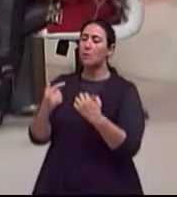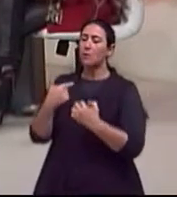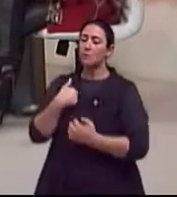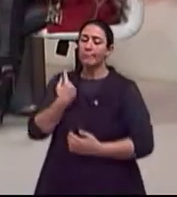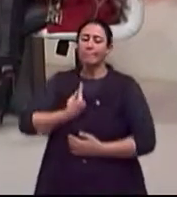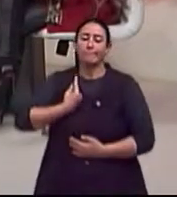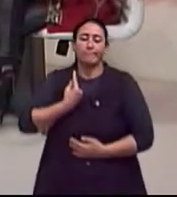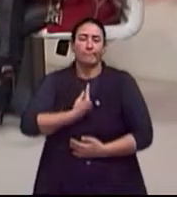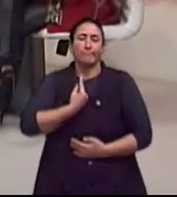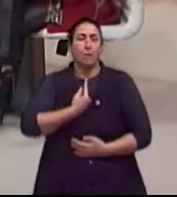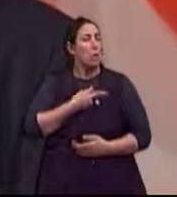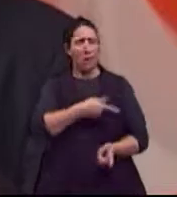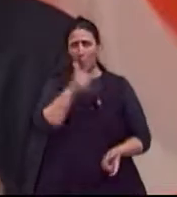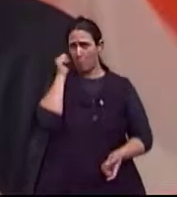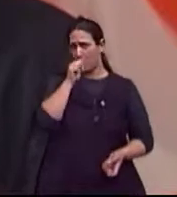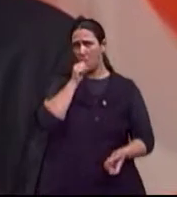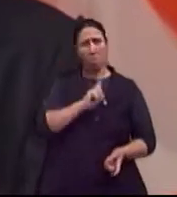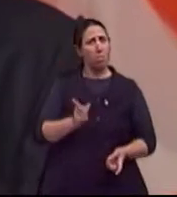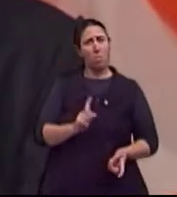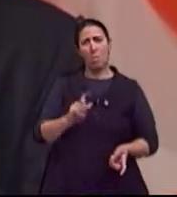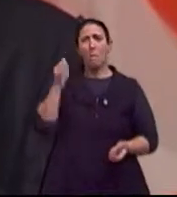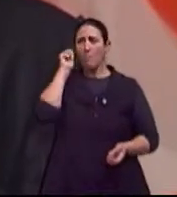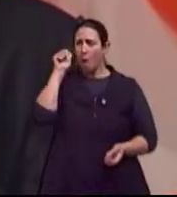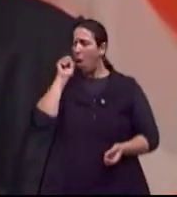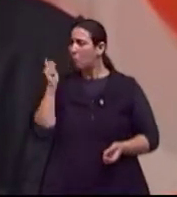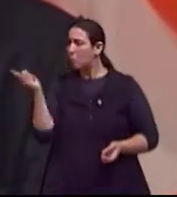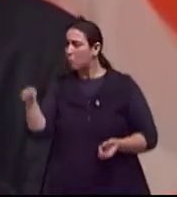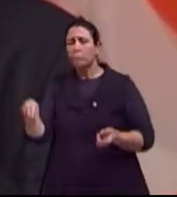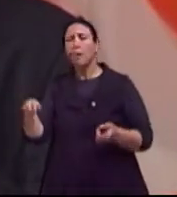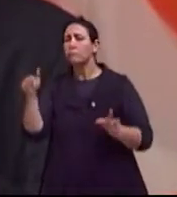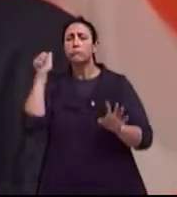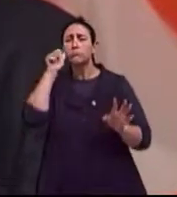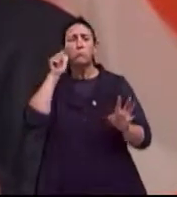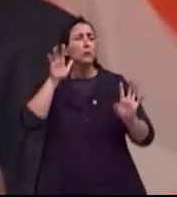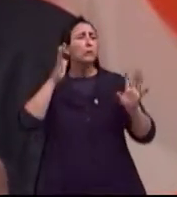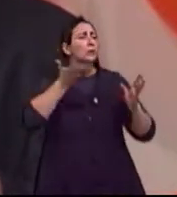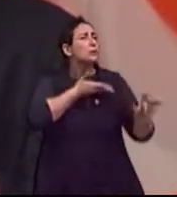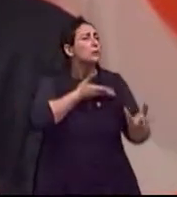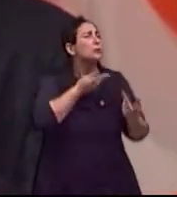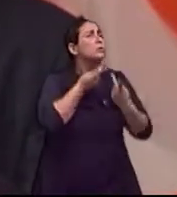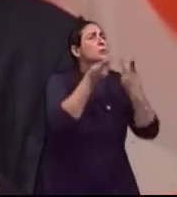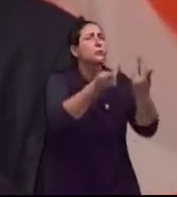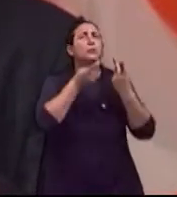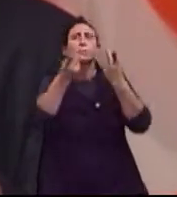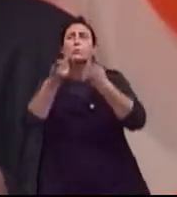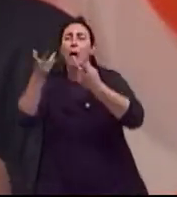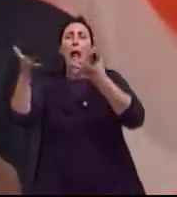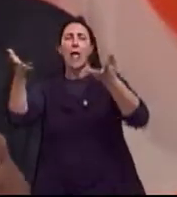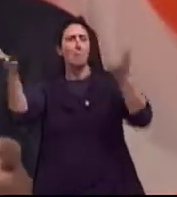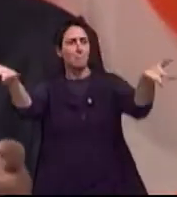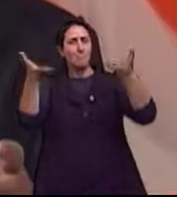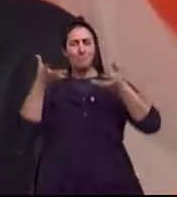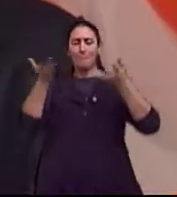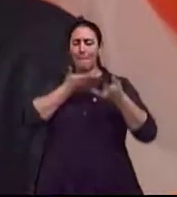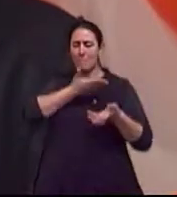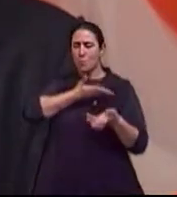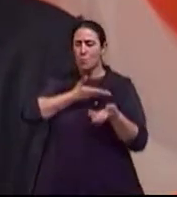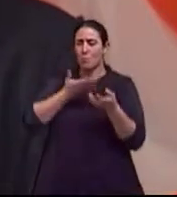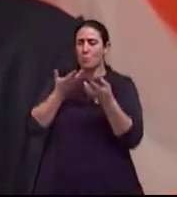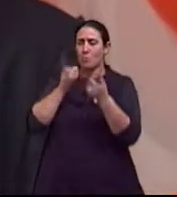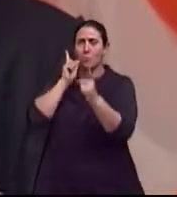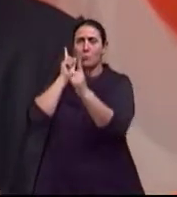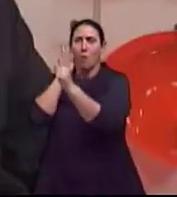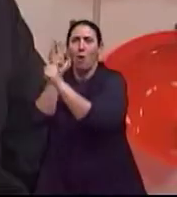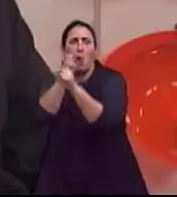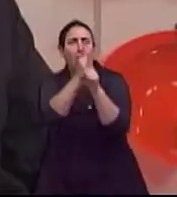as mulheres buscam novas relações. Claro. Então, temos já aí uma característica bem diferente entre o que é o